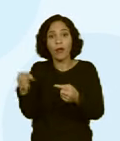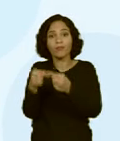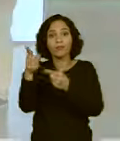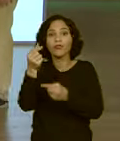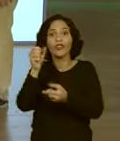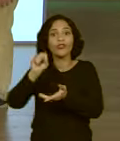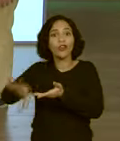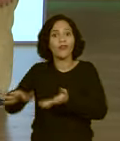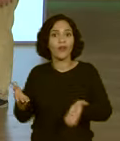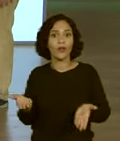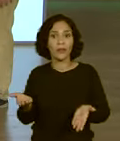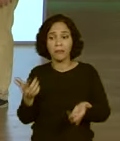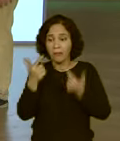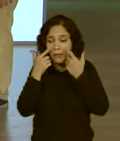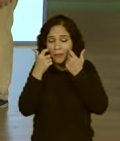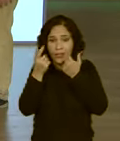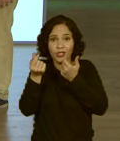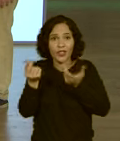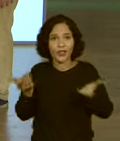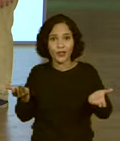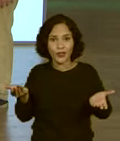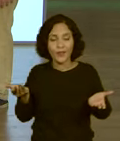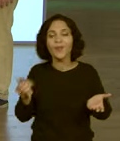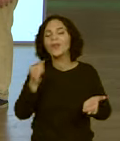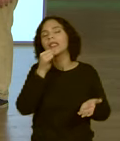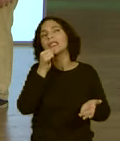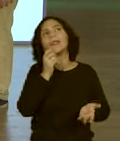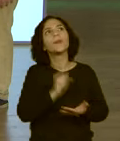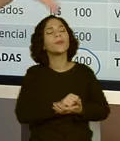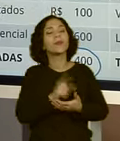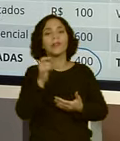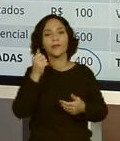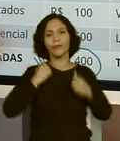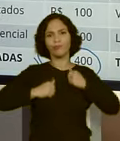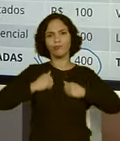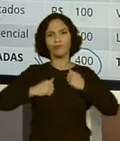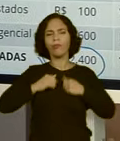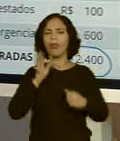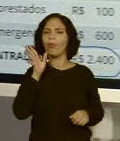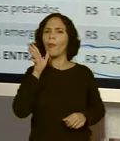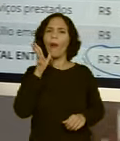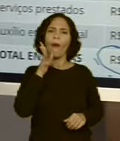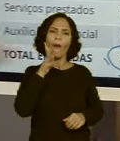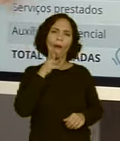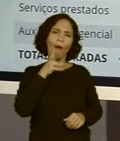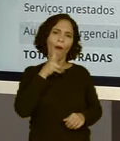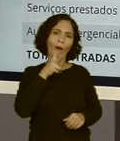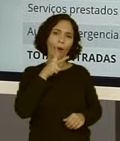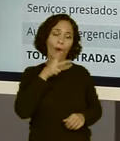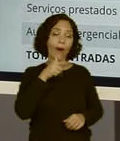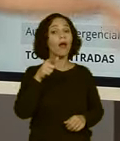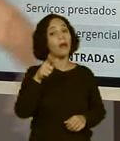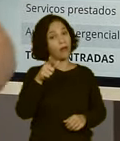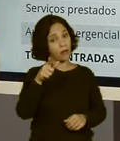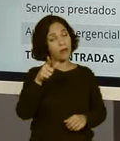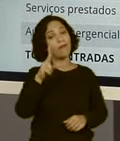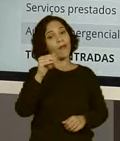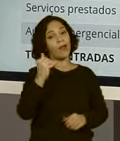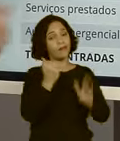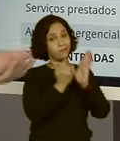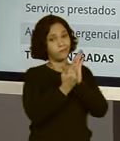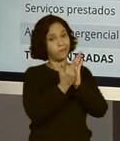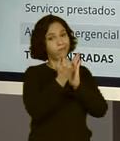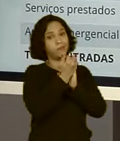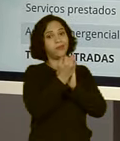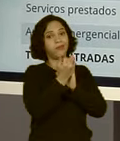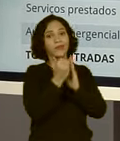certo? Perfeito. Se você tomar um banho muito demorado, a sua despesa de moradia